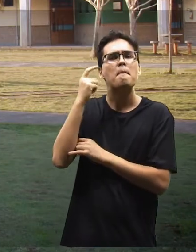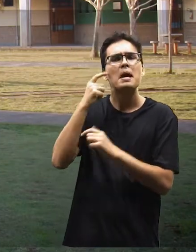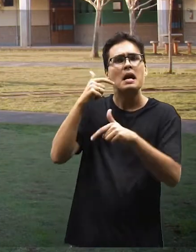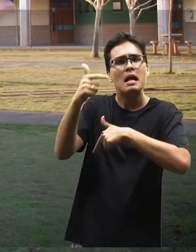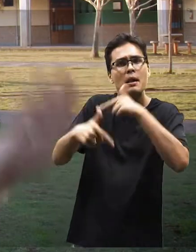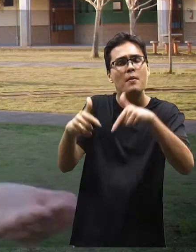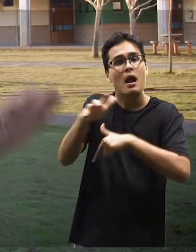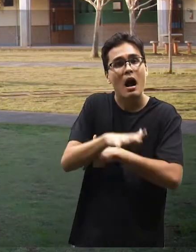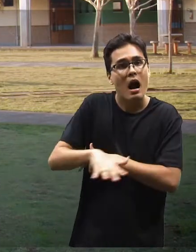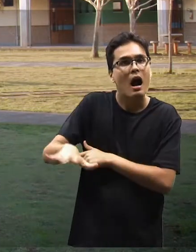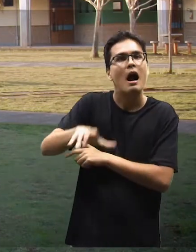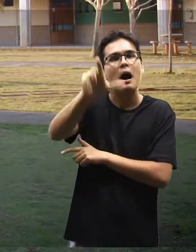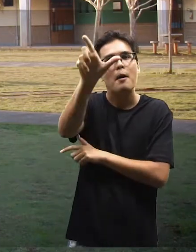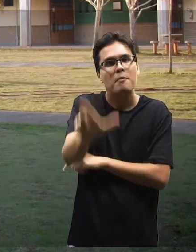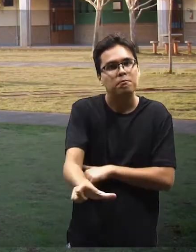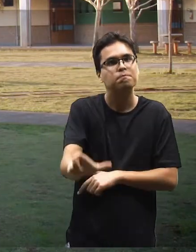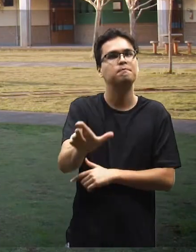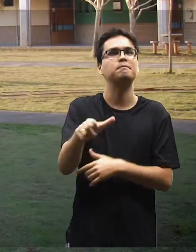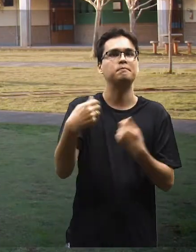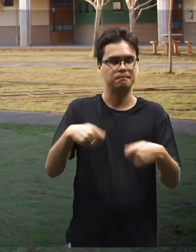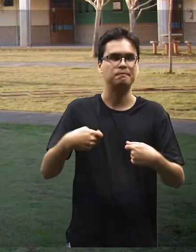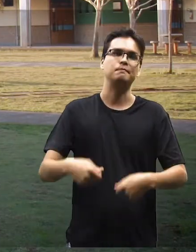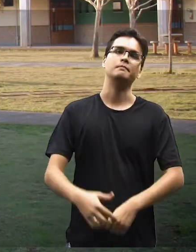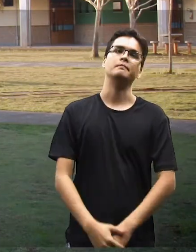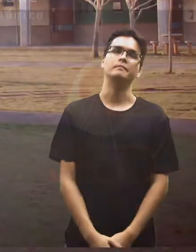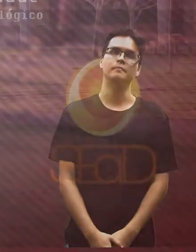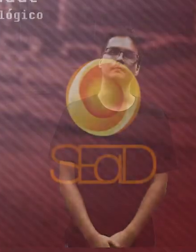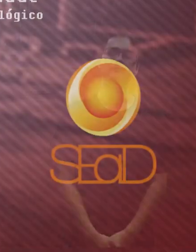pensa em trabalhar com os seres humanos?